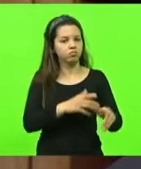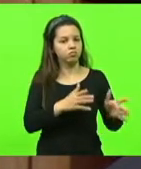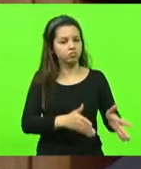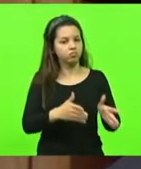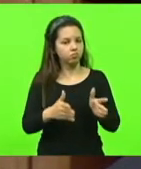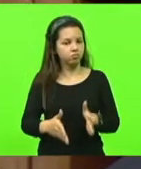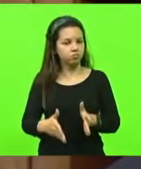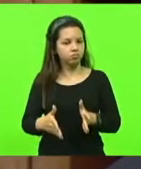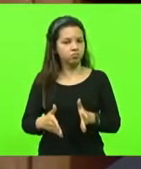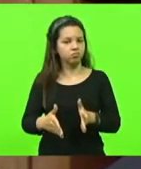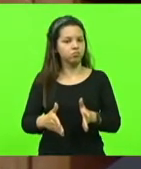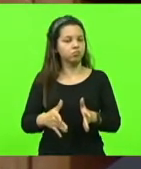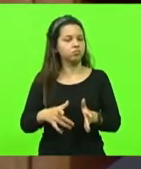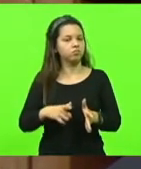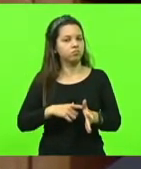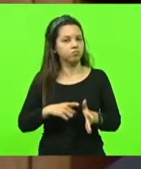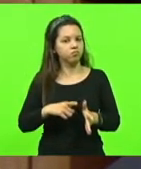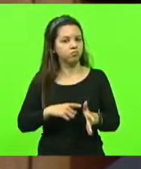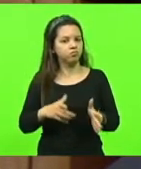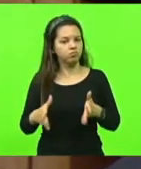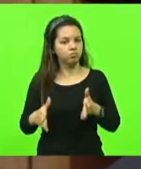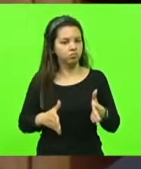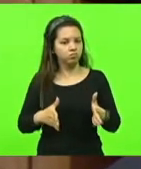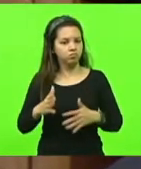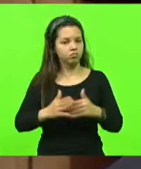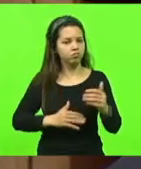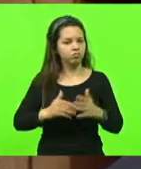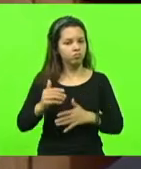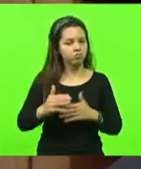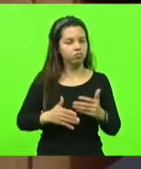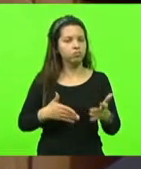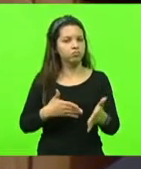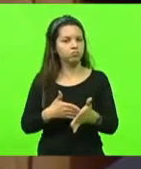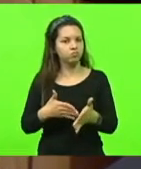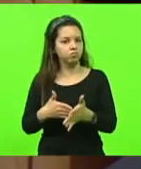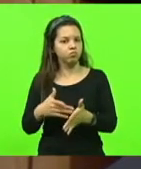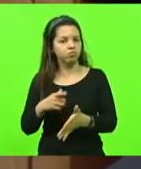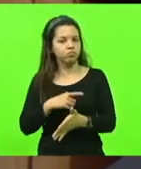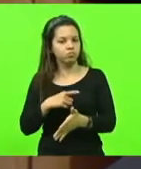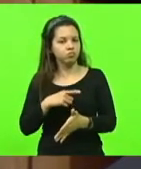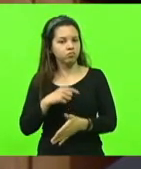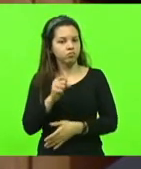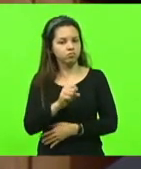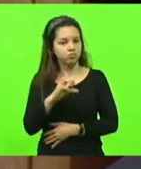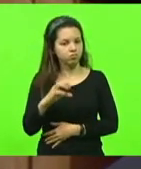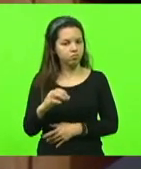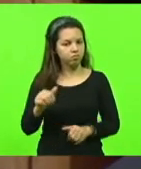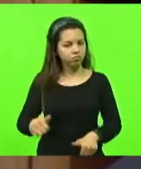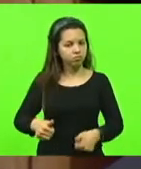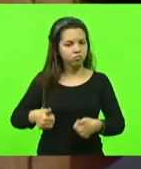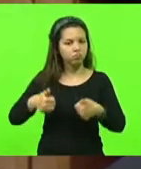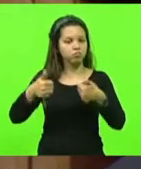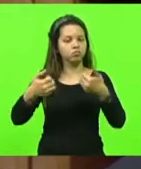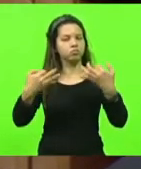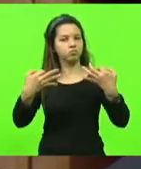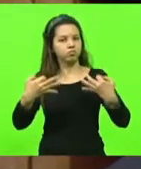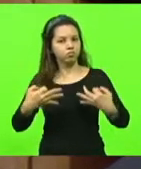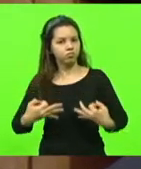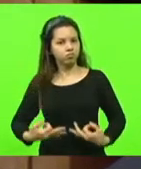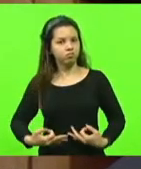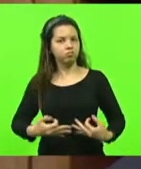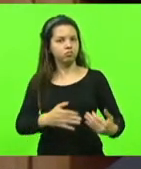na sua condição, com todas as suas limitações, uma Santa Catarina melhor, mais justa, mais